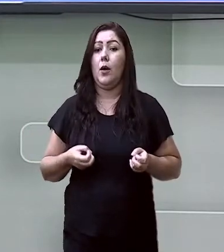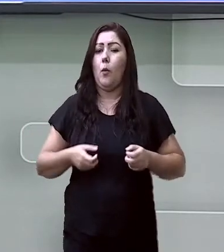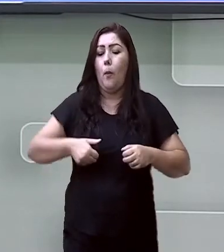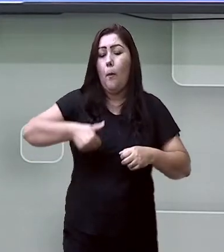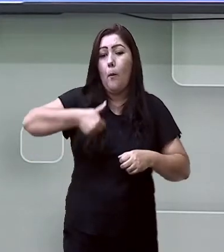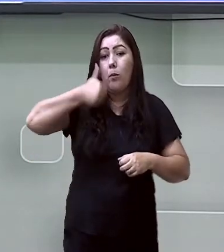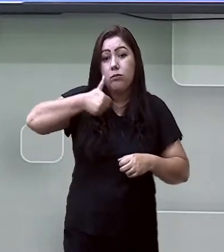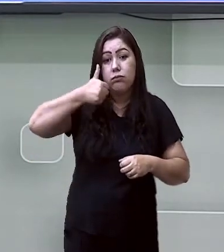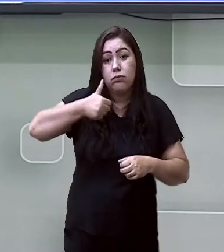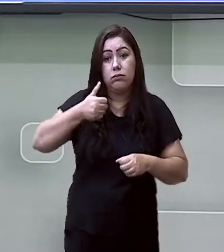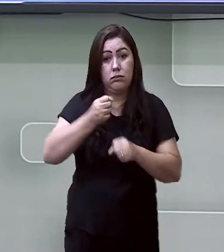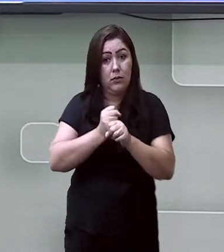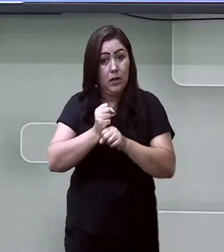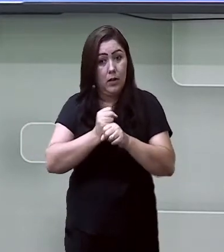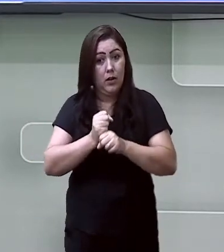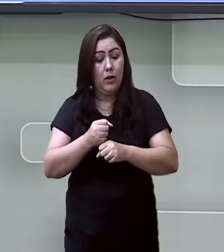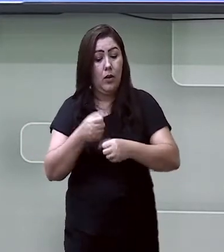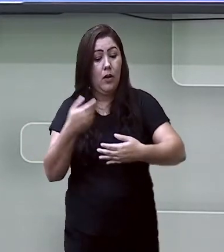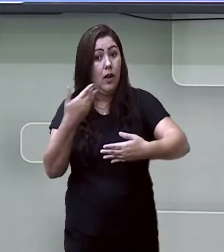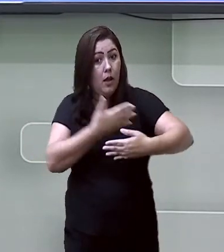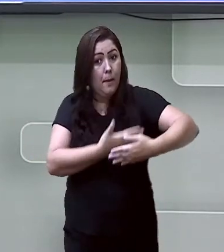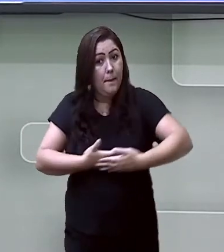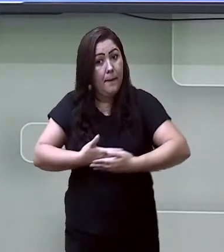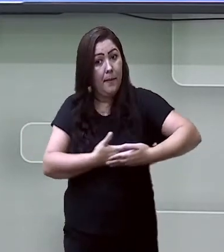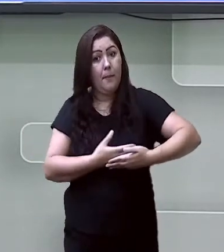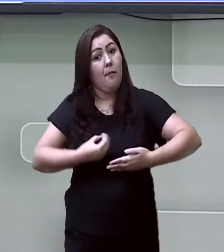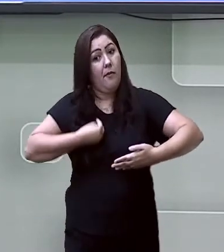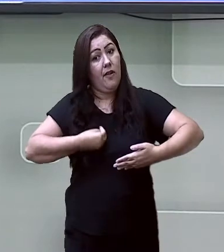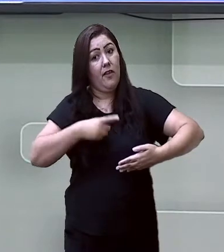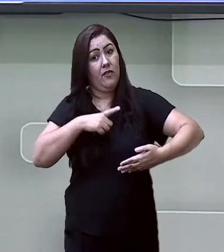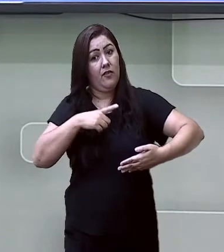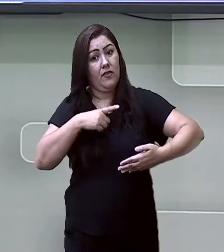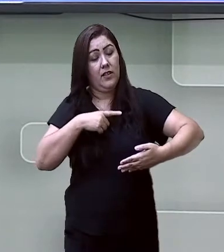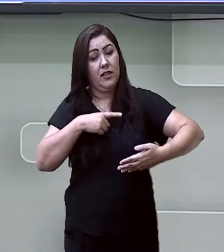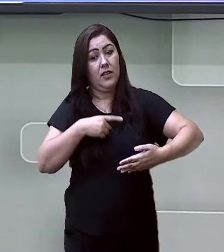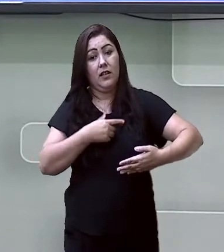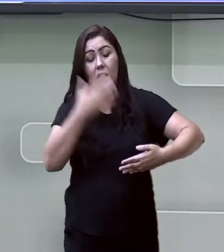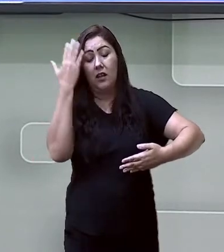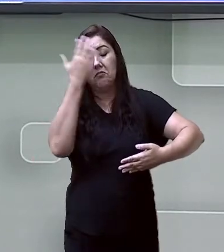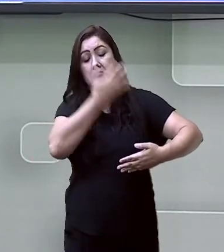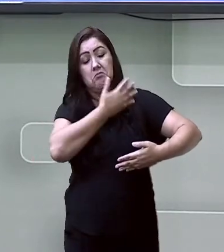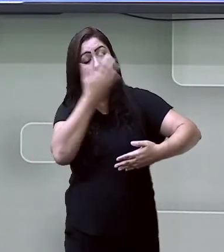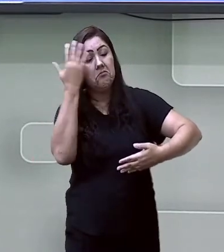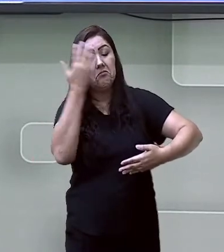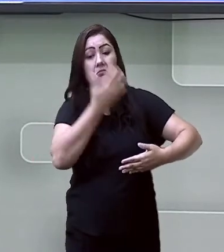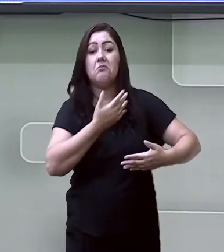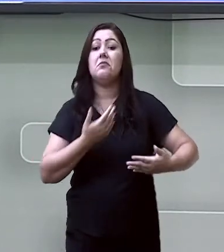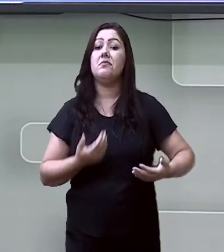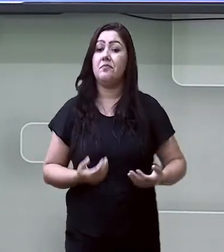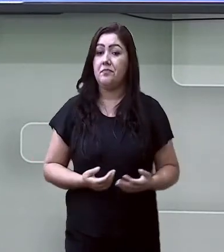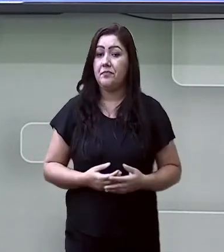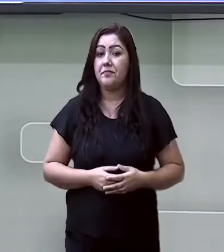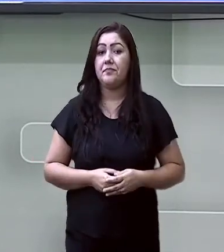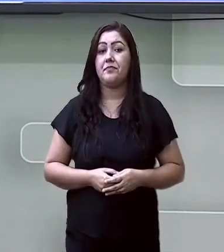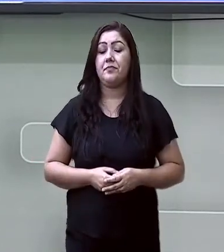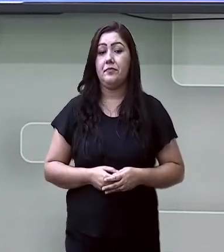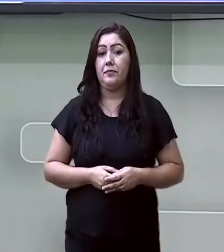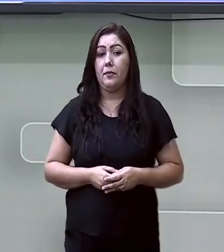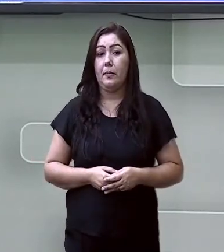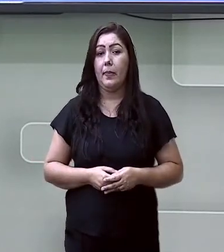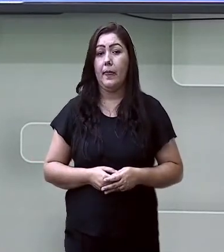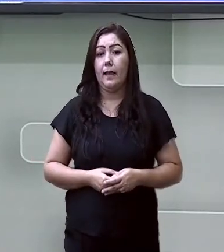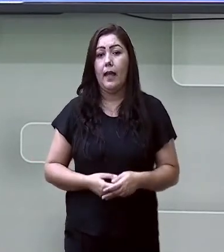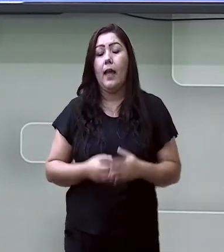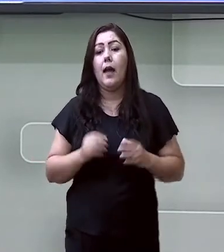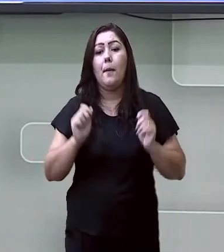vida do bebê. Dos sinais que eu vou apresentar na sequência, ter sinais isolados